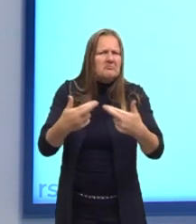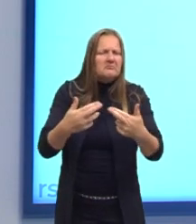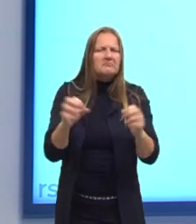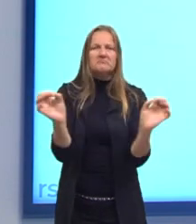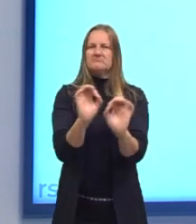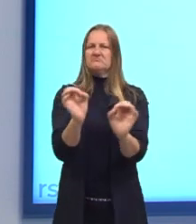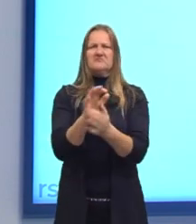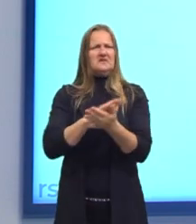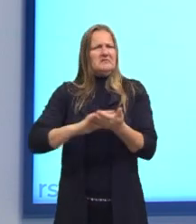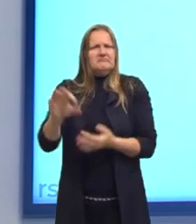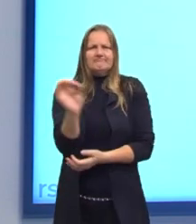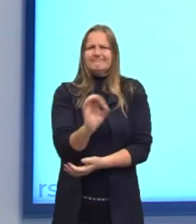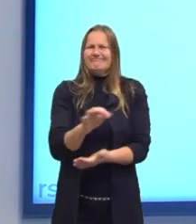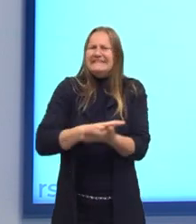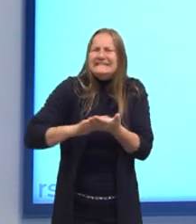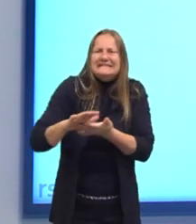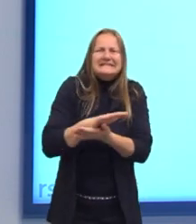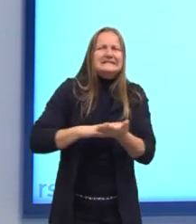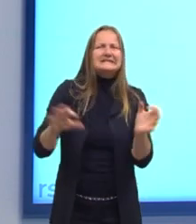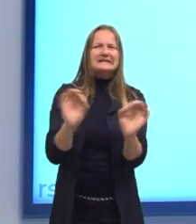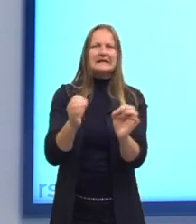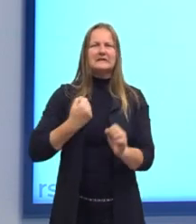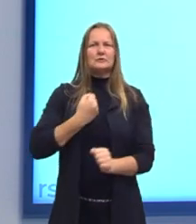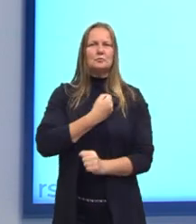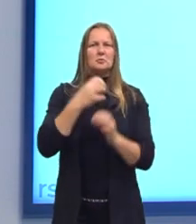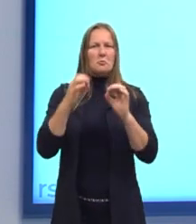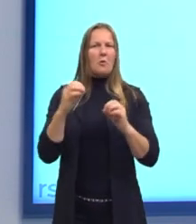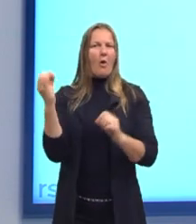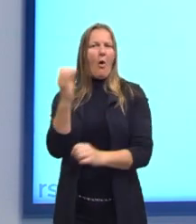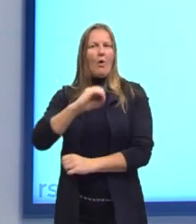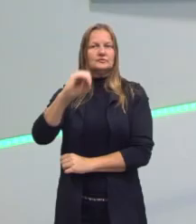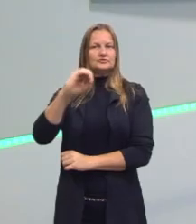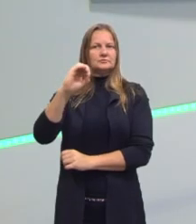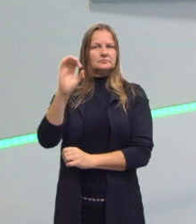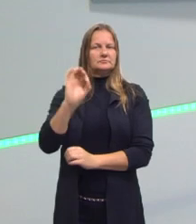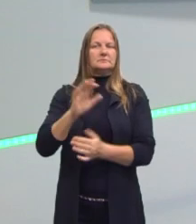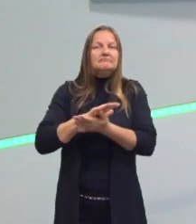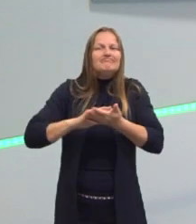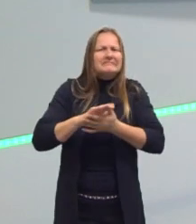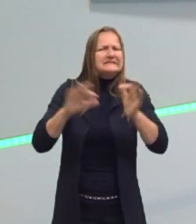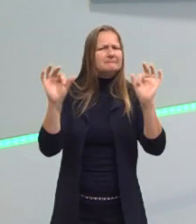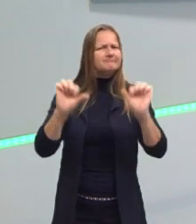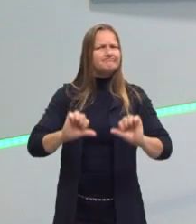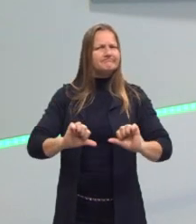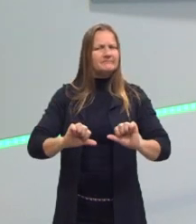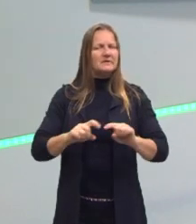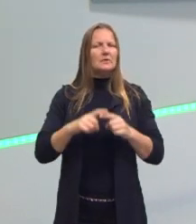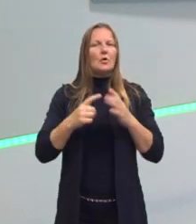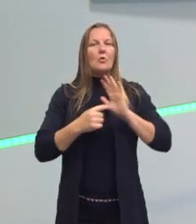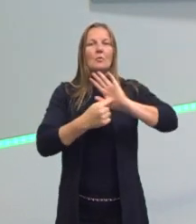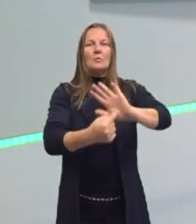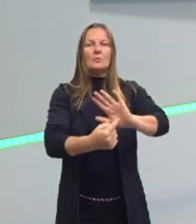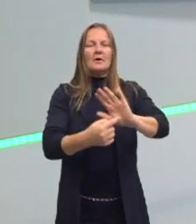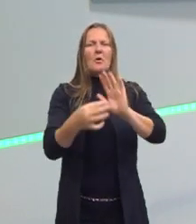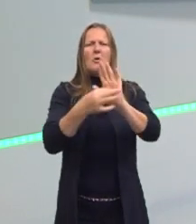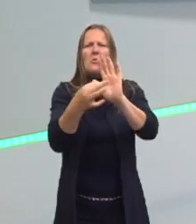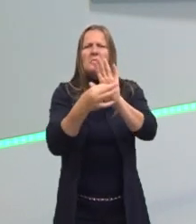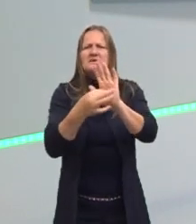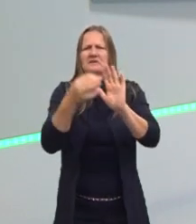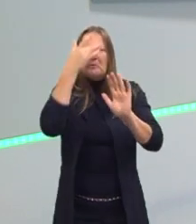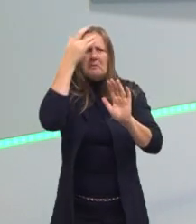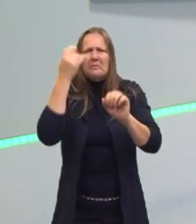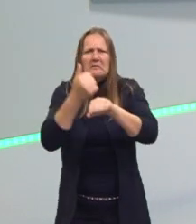Em nenhum momento se fala sobre o número ser ou não ser o ideal para aquilo. Ou demonstrar a opinião de